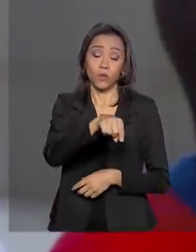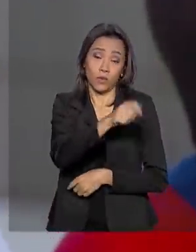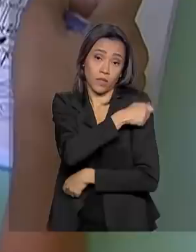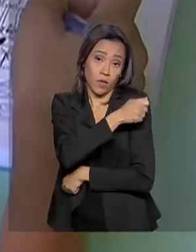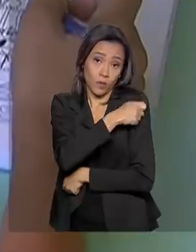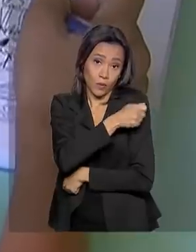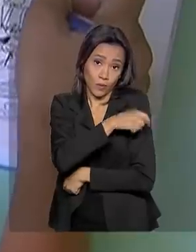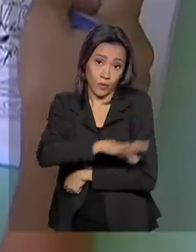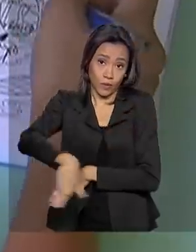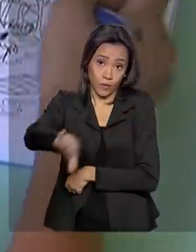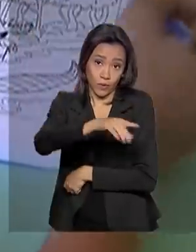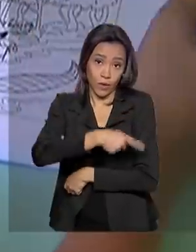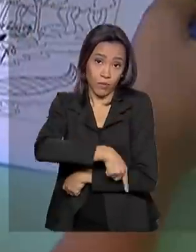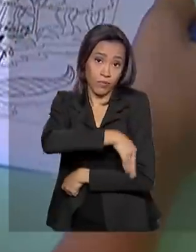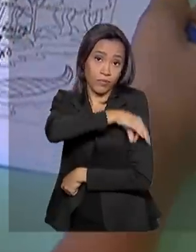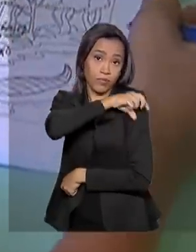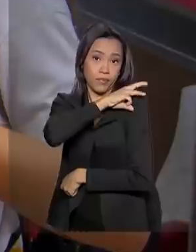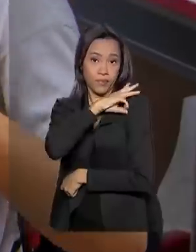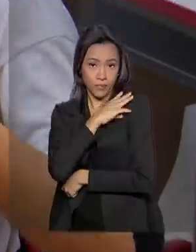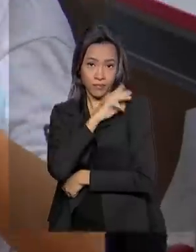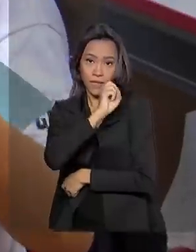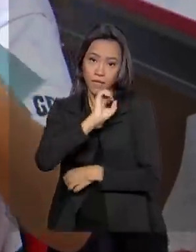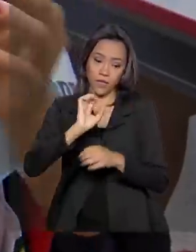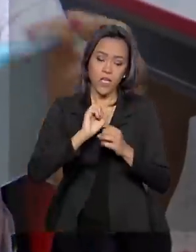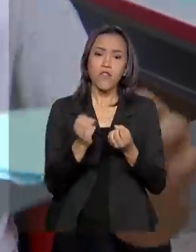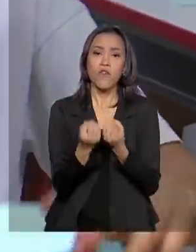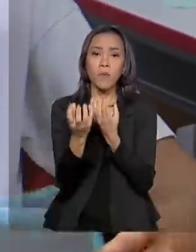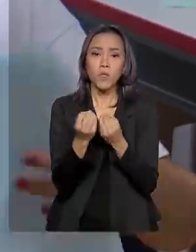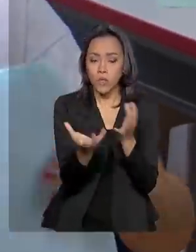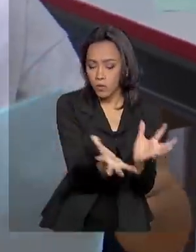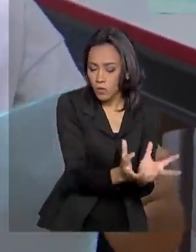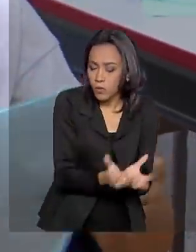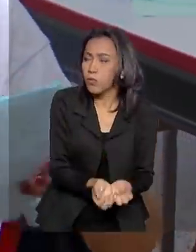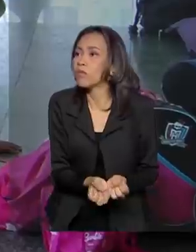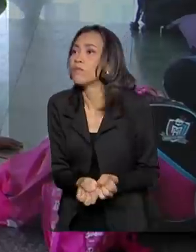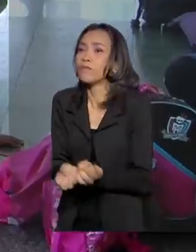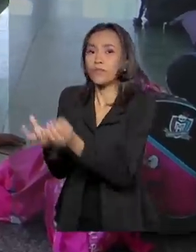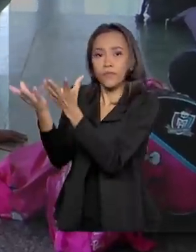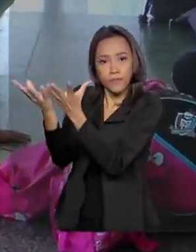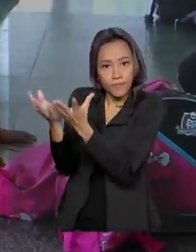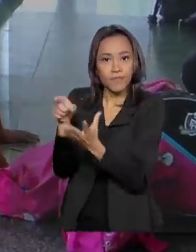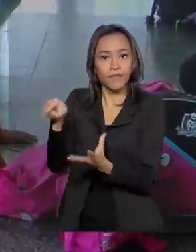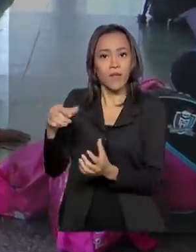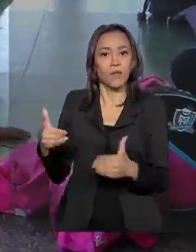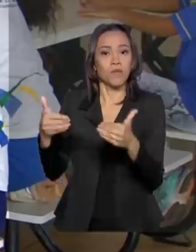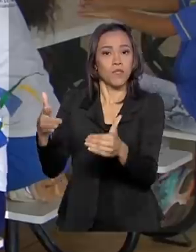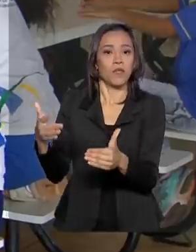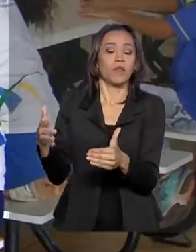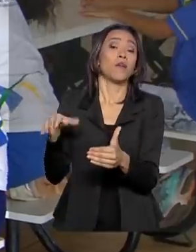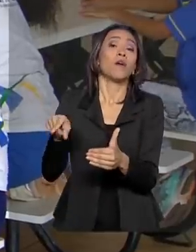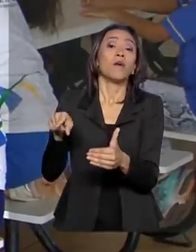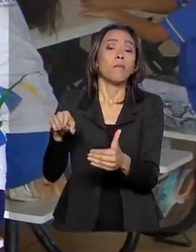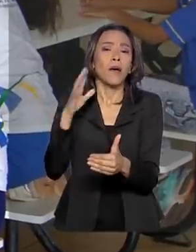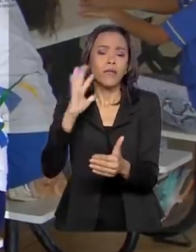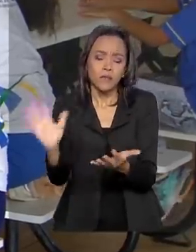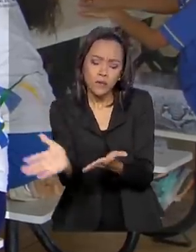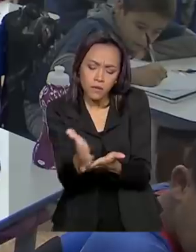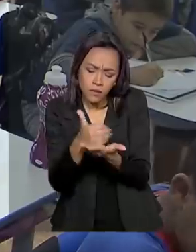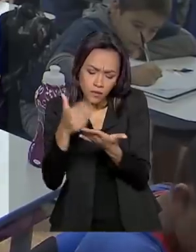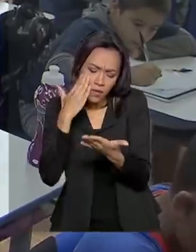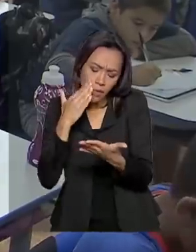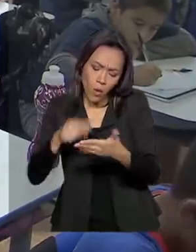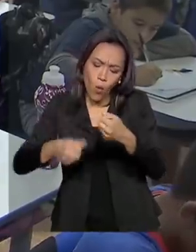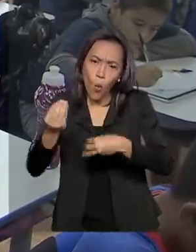acordo com o Ministério da Educação, o envio das informações é importante para o cálculo das taxas de rendimento dos alunos